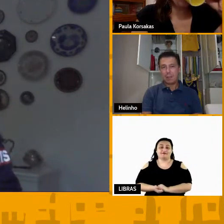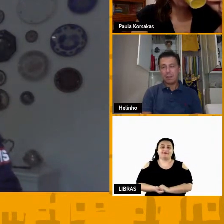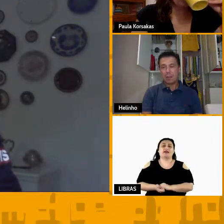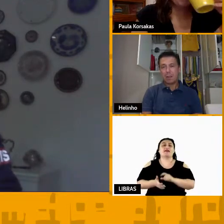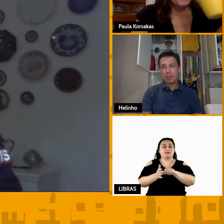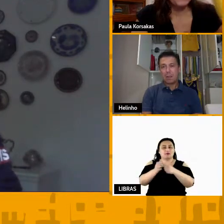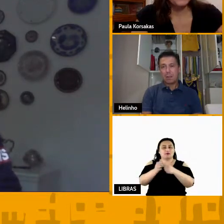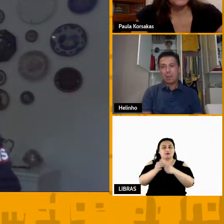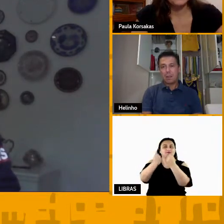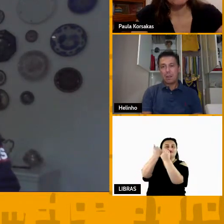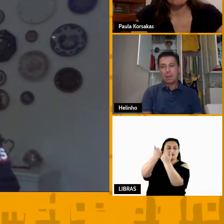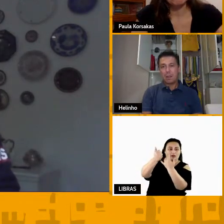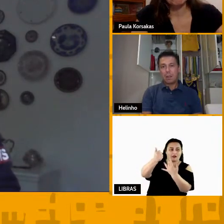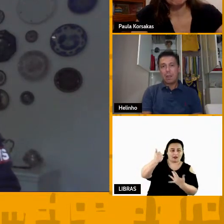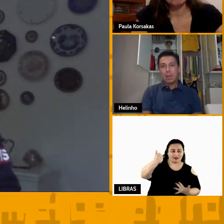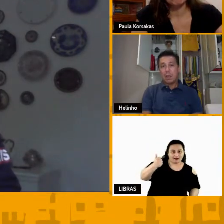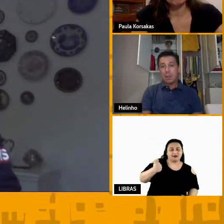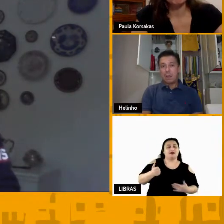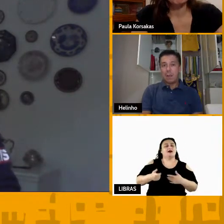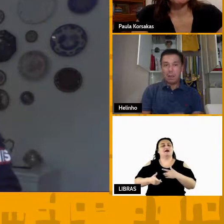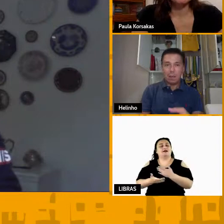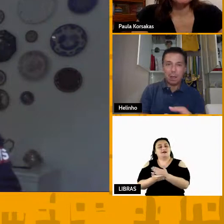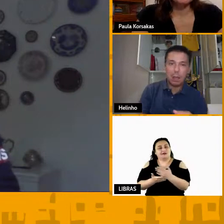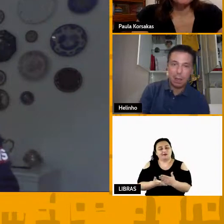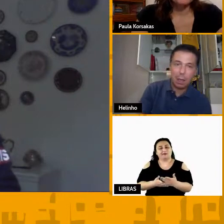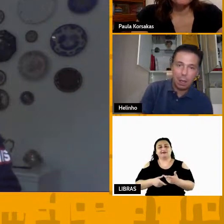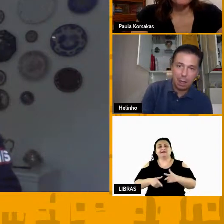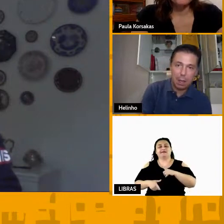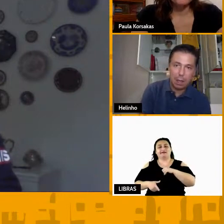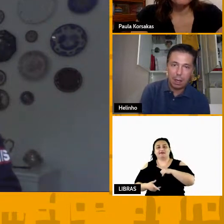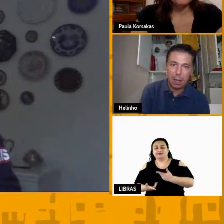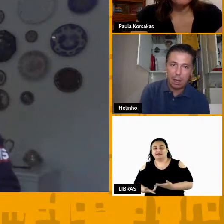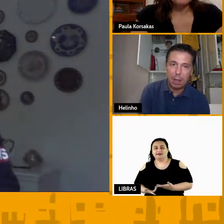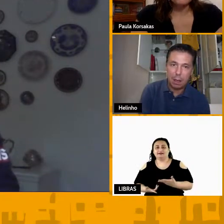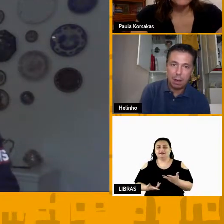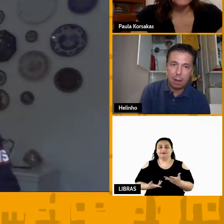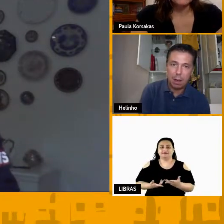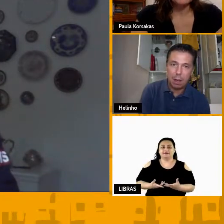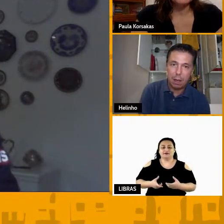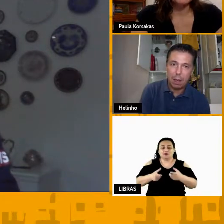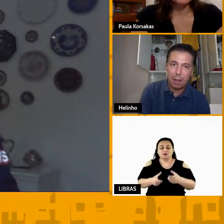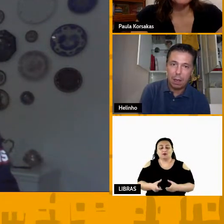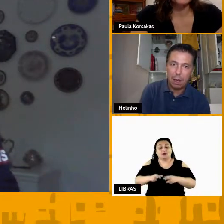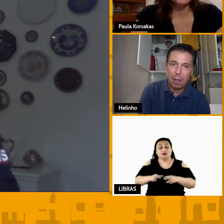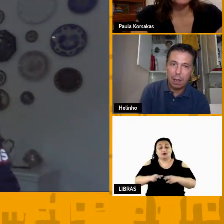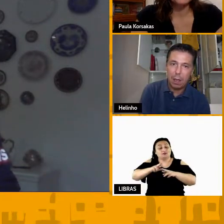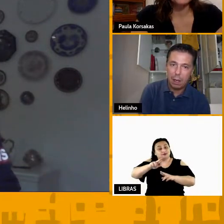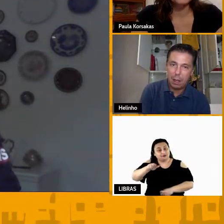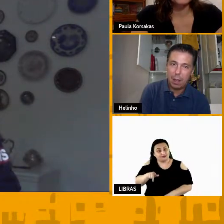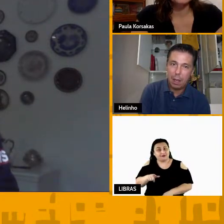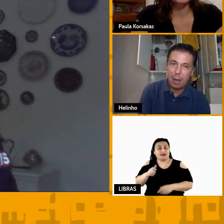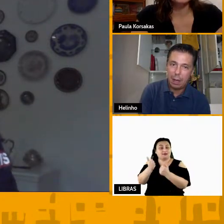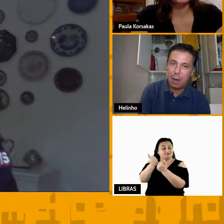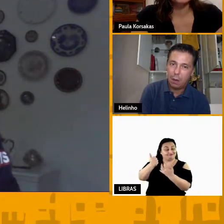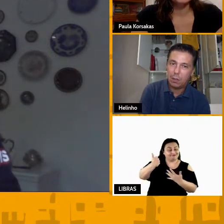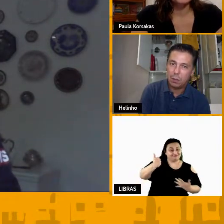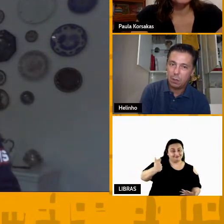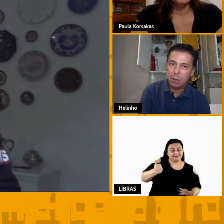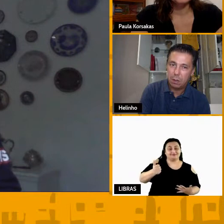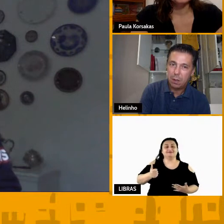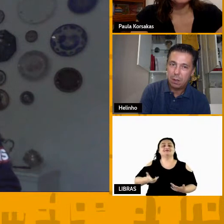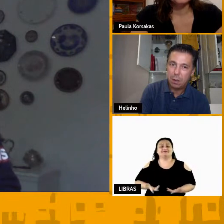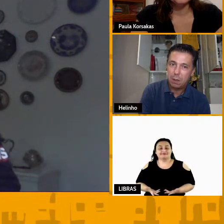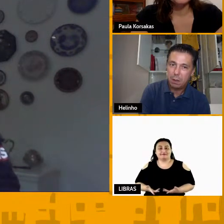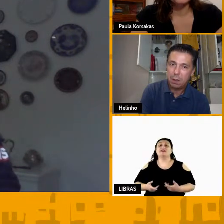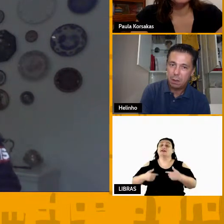hierarquia eu passei a ter um local diferente nessa hierarquia, com todo o